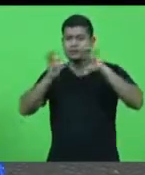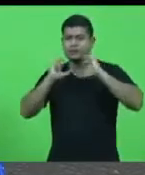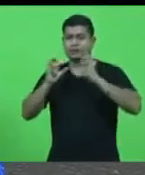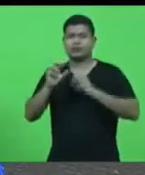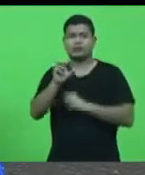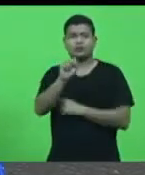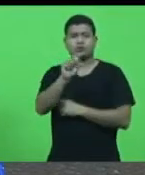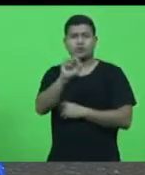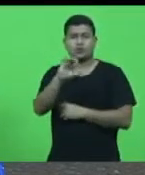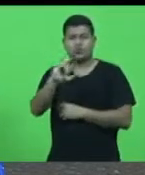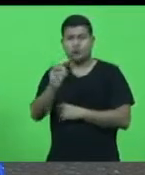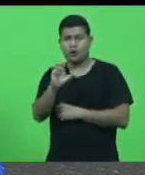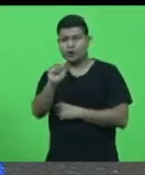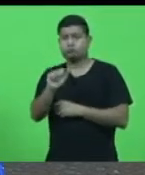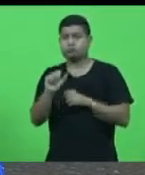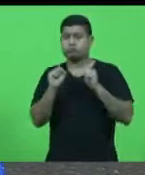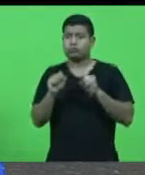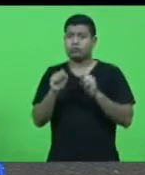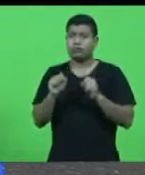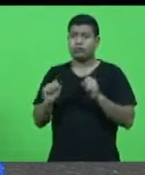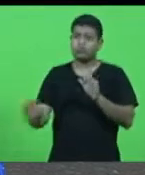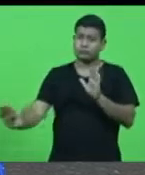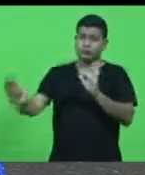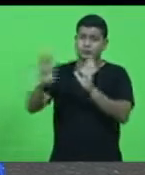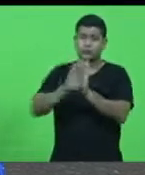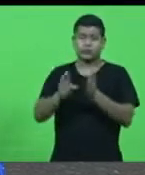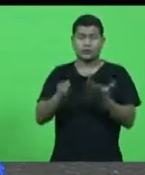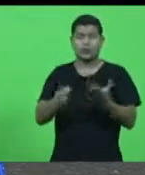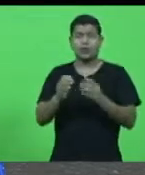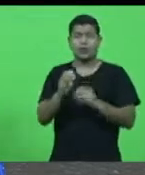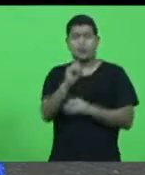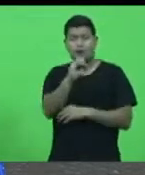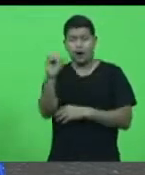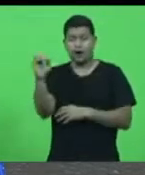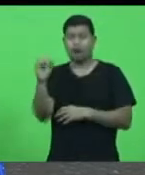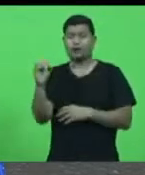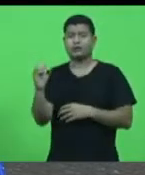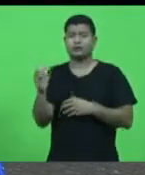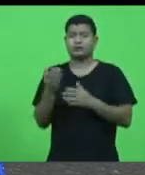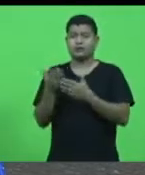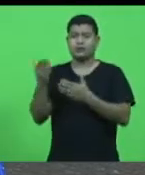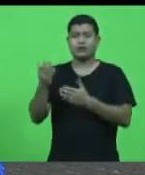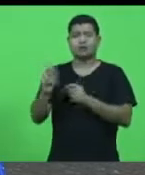possam chegar ao nosso oeste com custos mais competitivos.